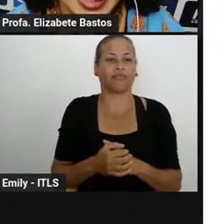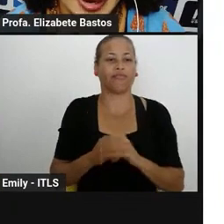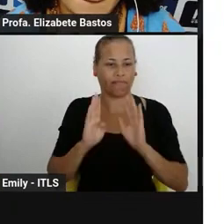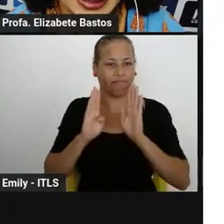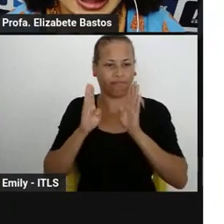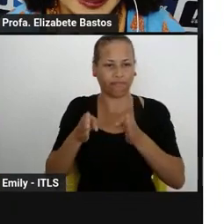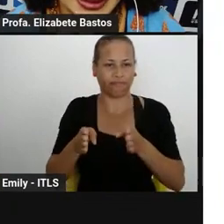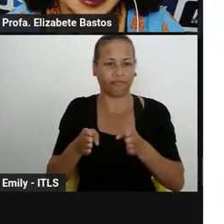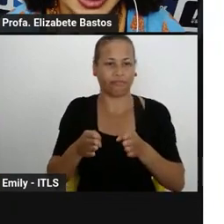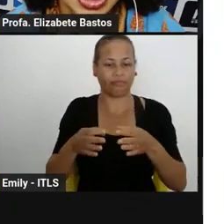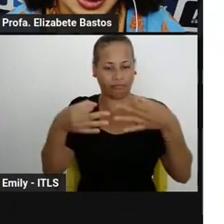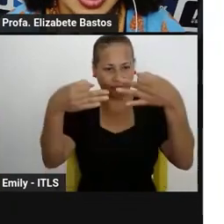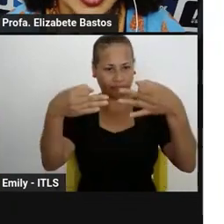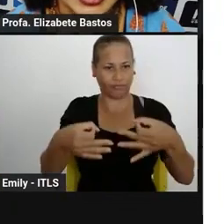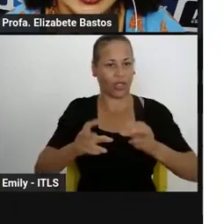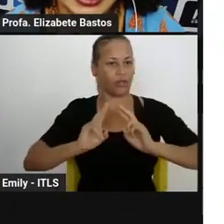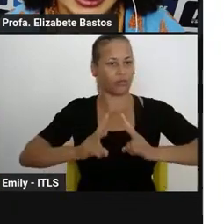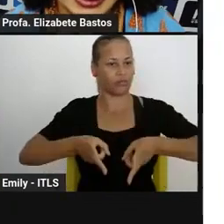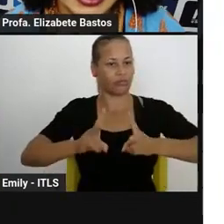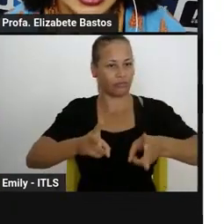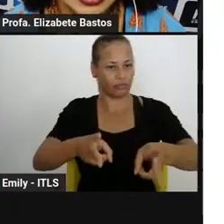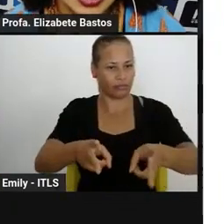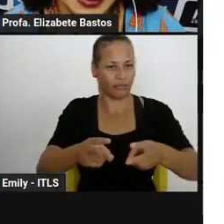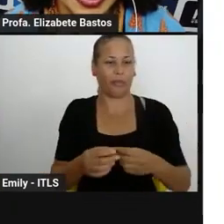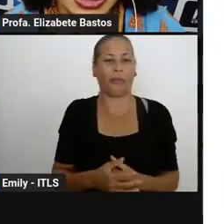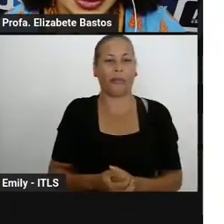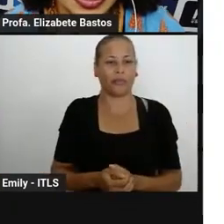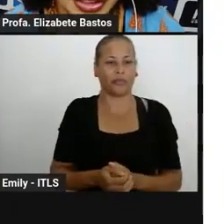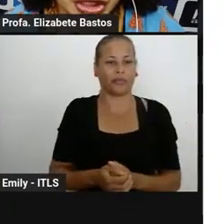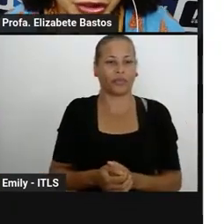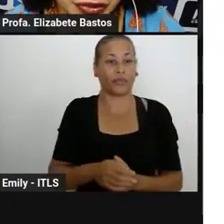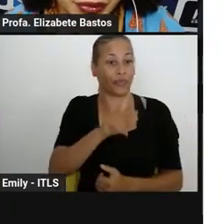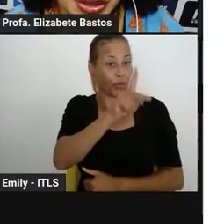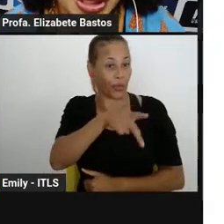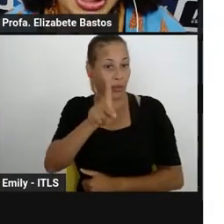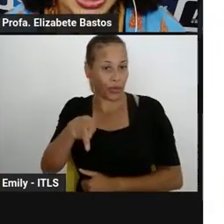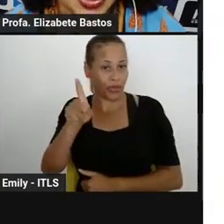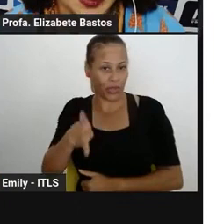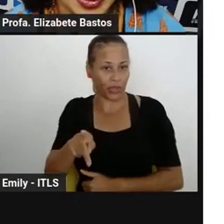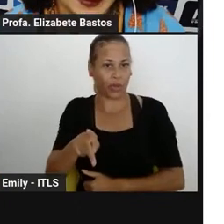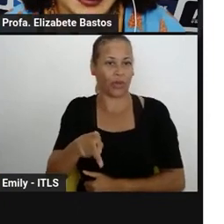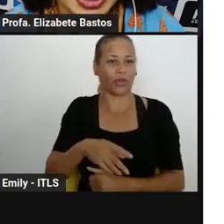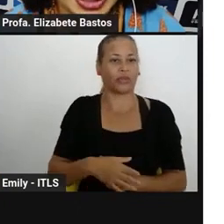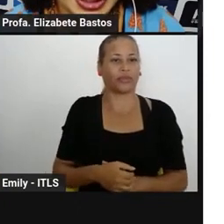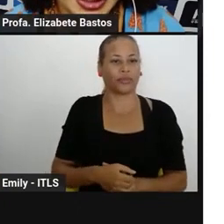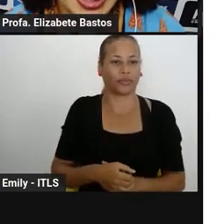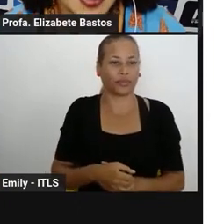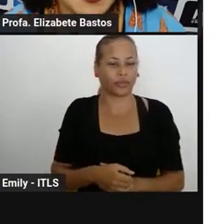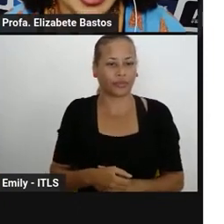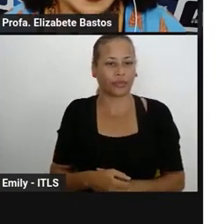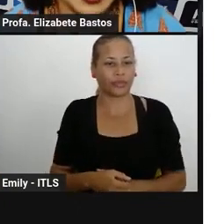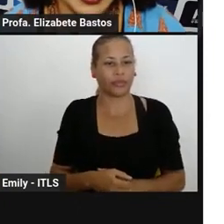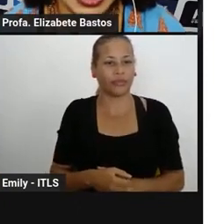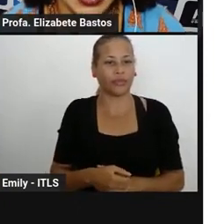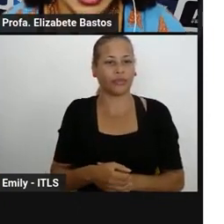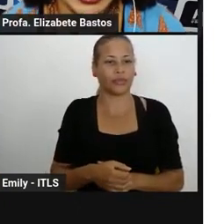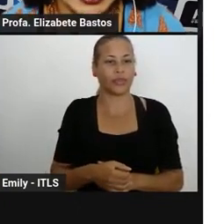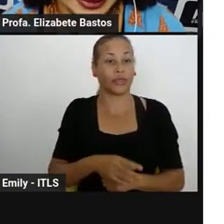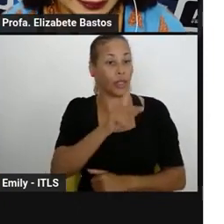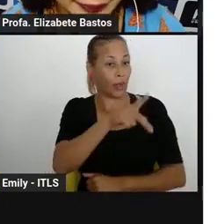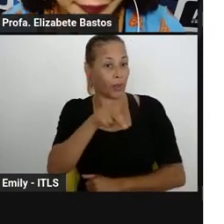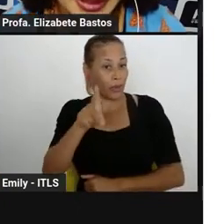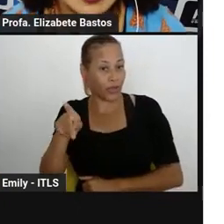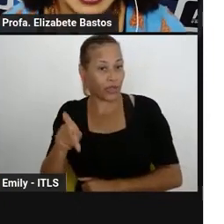a mesma. E estamos falando aqui do professor efetivo. E como eu repeti, para o professor